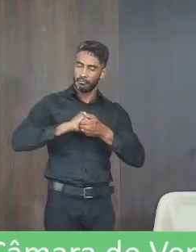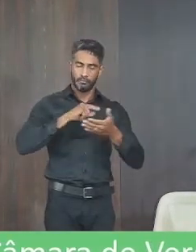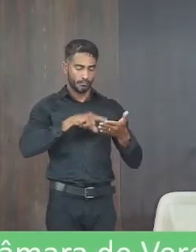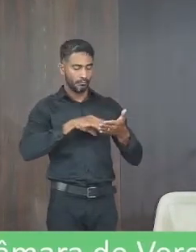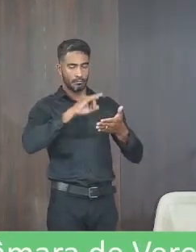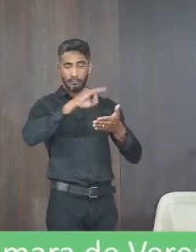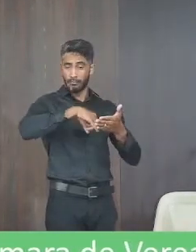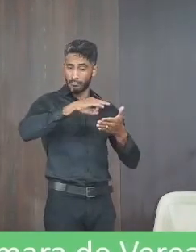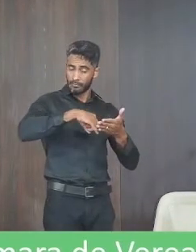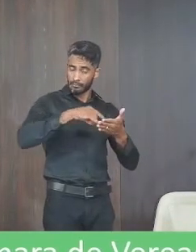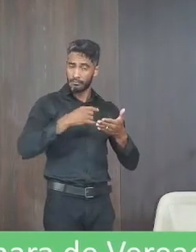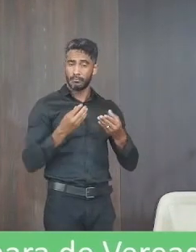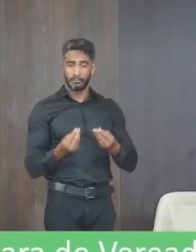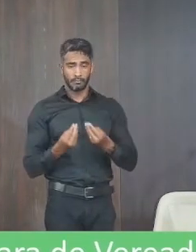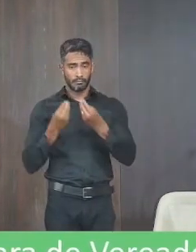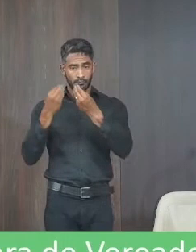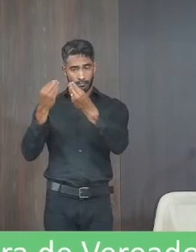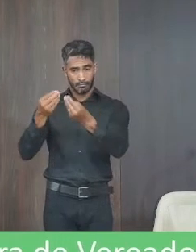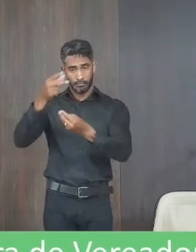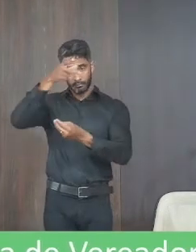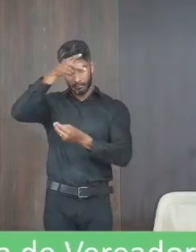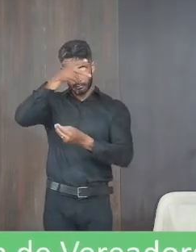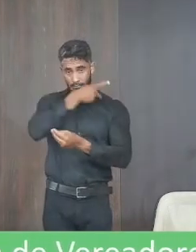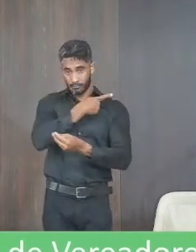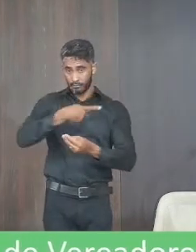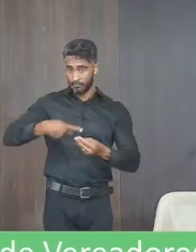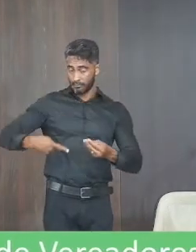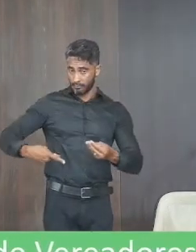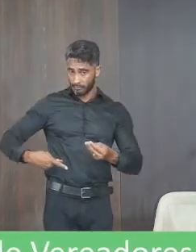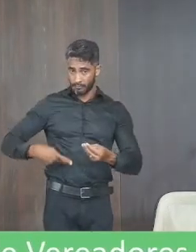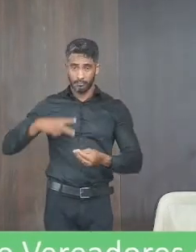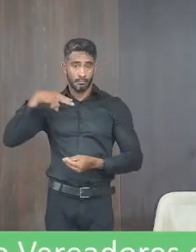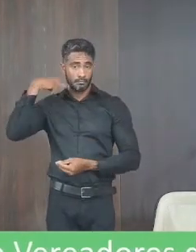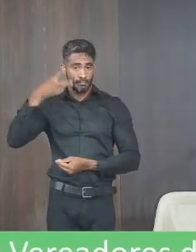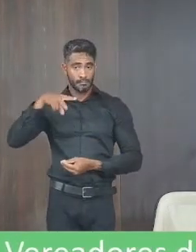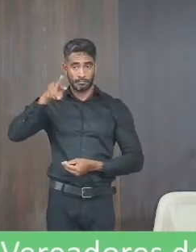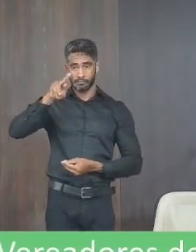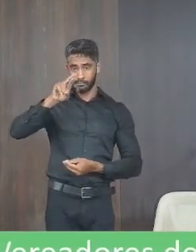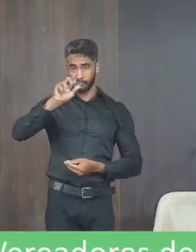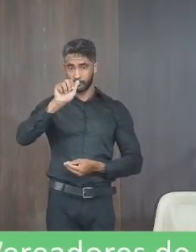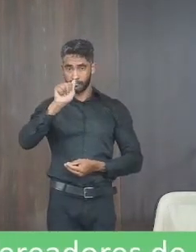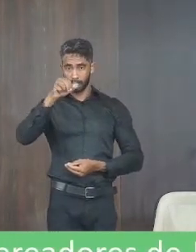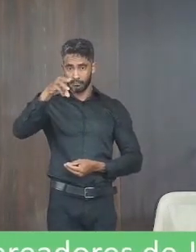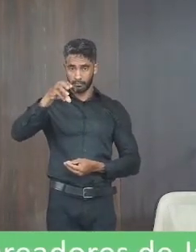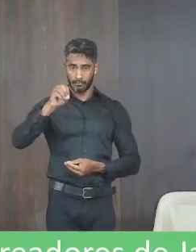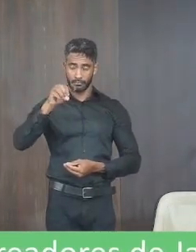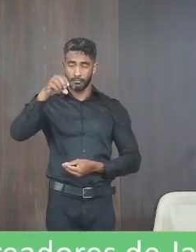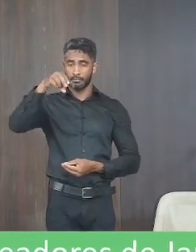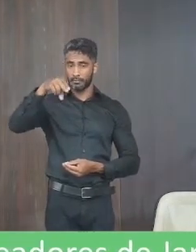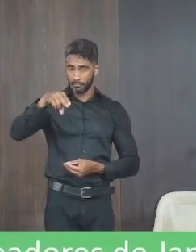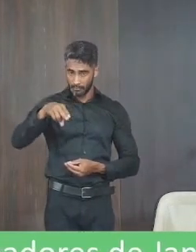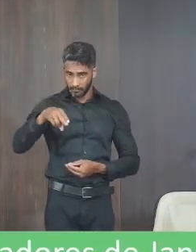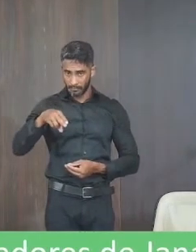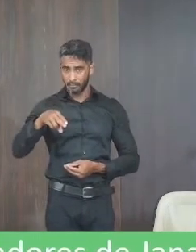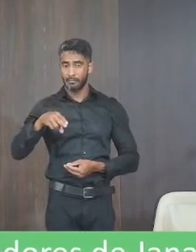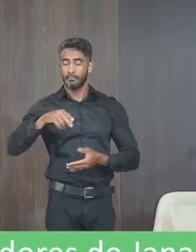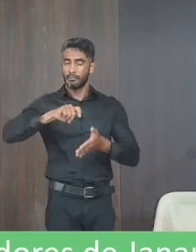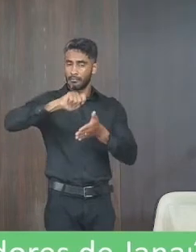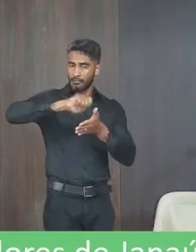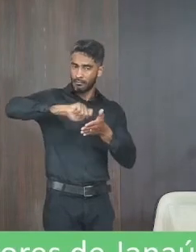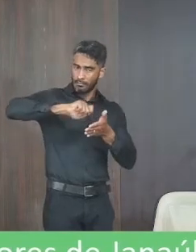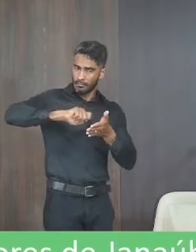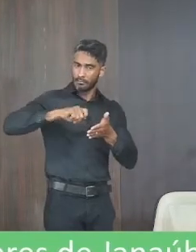presente instrumento para requerer ao excelentíssimo senhor presidente da câmara municipal de Janaúba vereador Ramon Alexandre Araújo que solicite ao ministério senhor